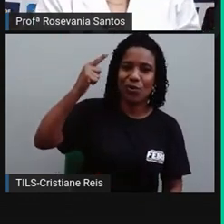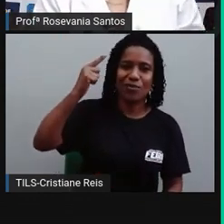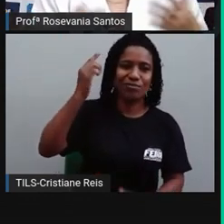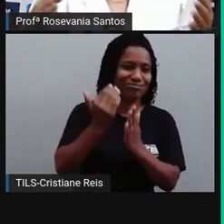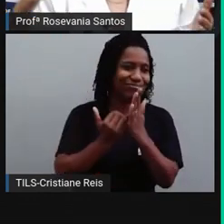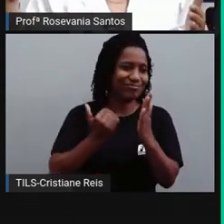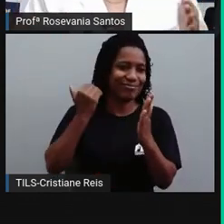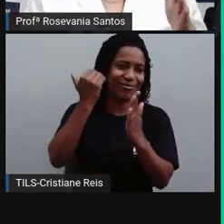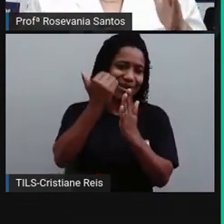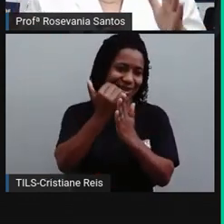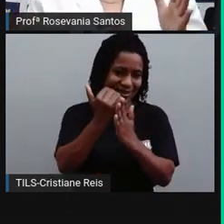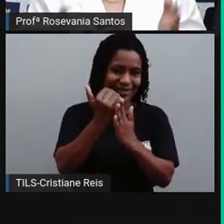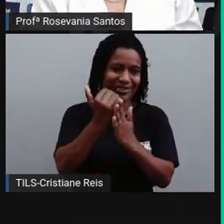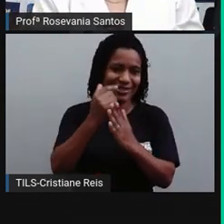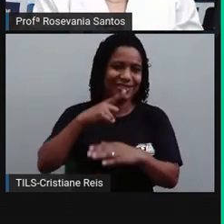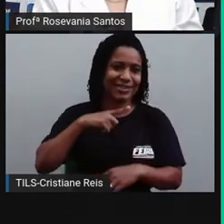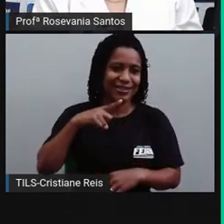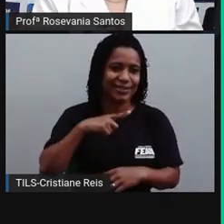maior do que